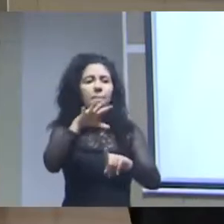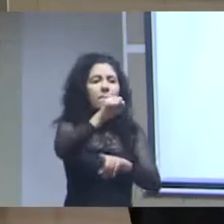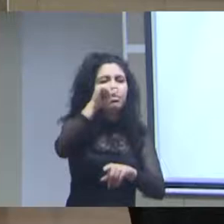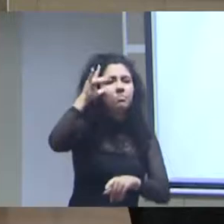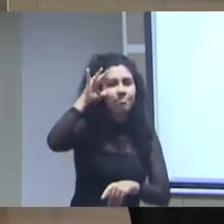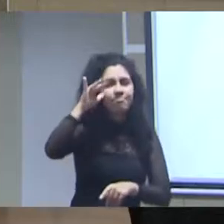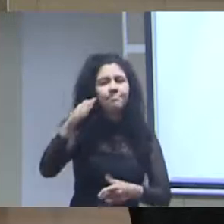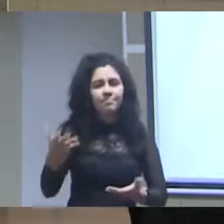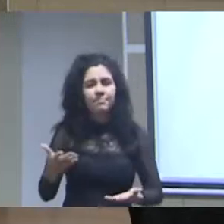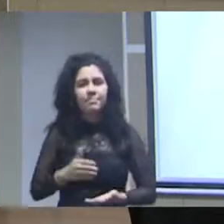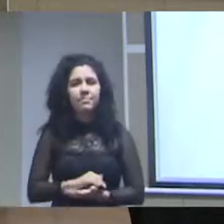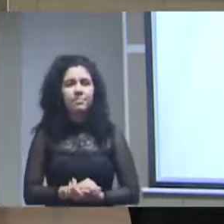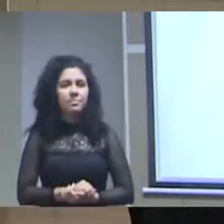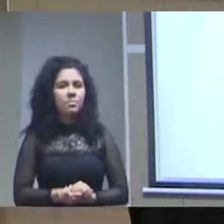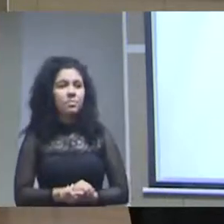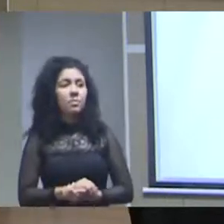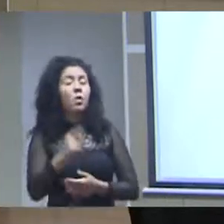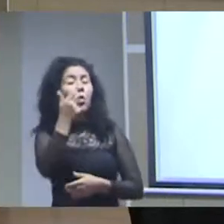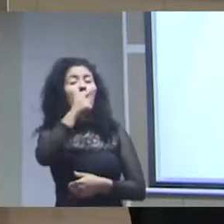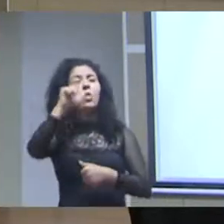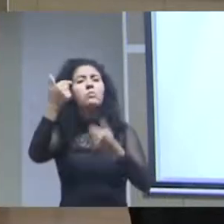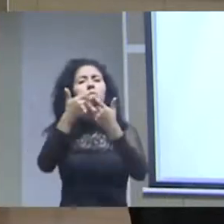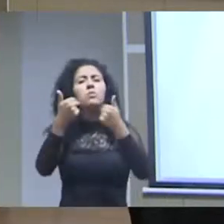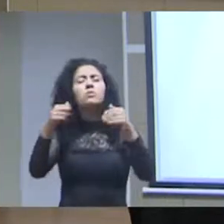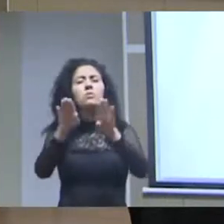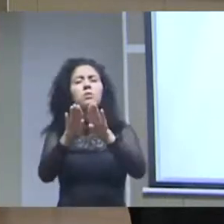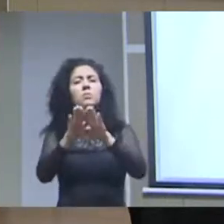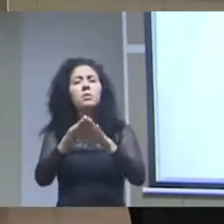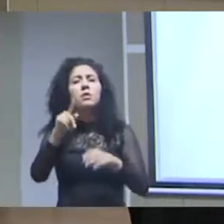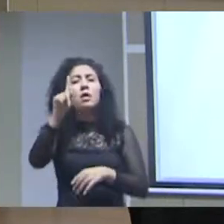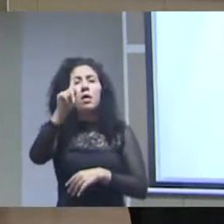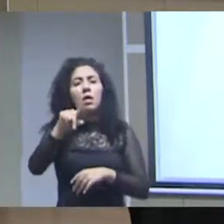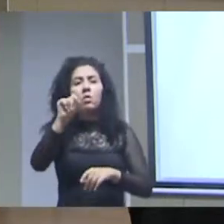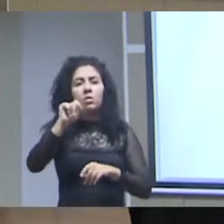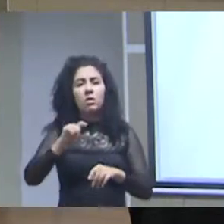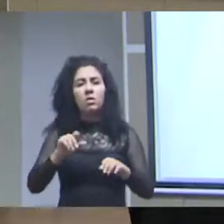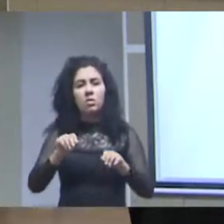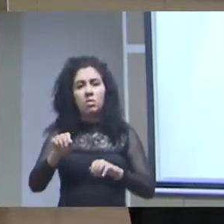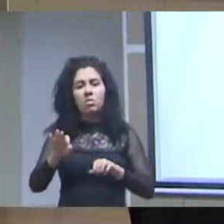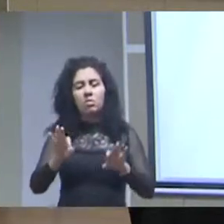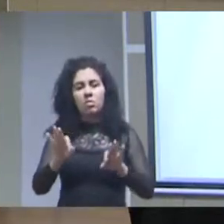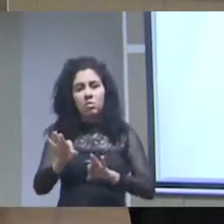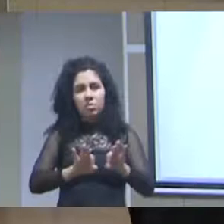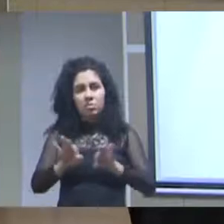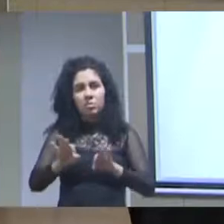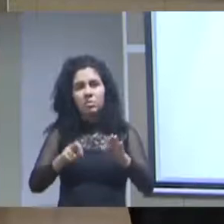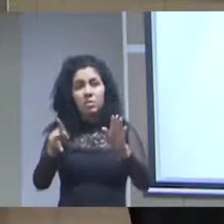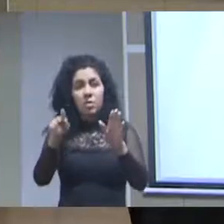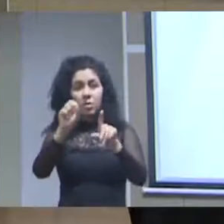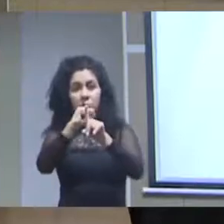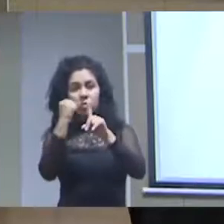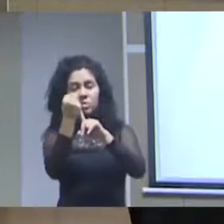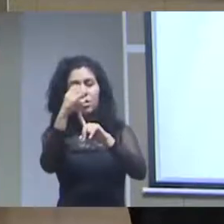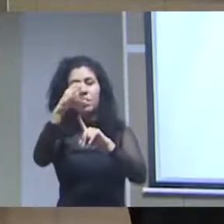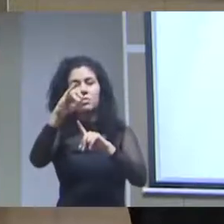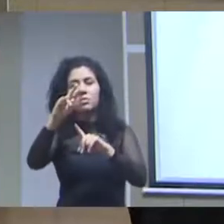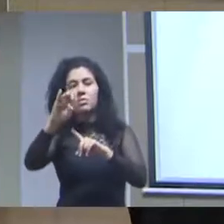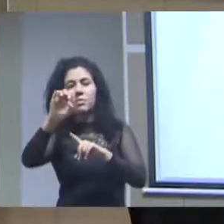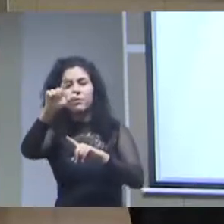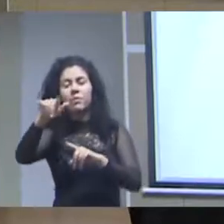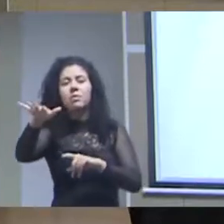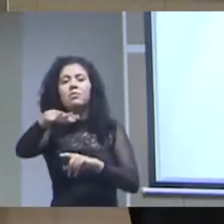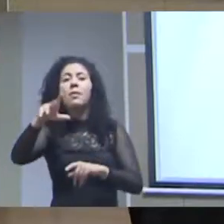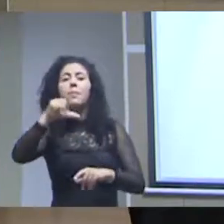outra ferramenta é o mapa das organizações da sociedade civil ela traz um conjunto de dados que tem uma característica